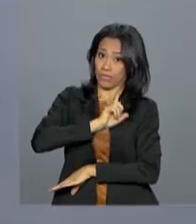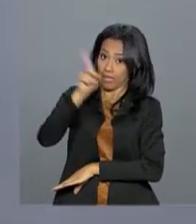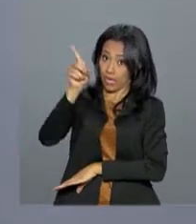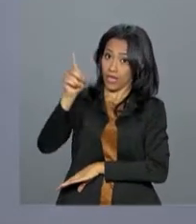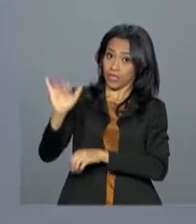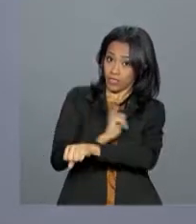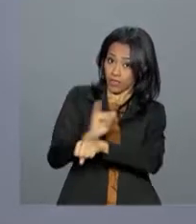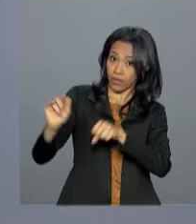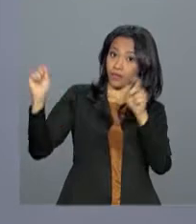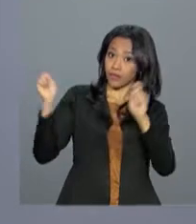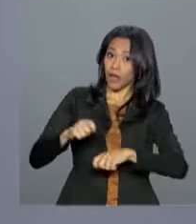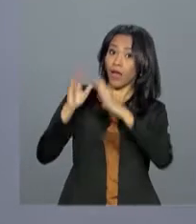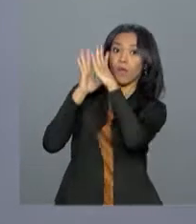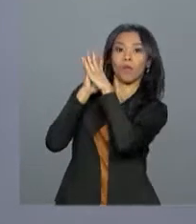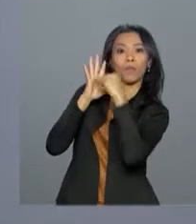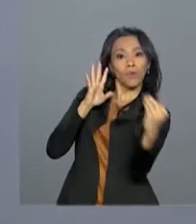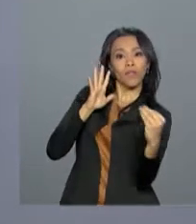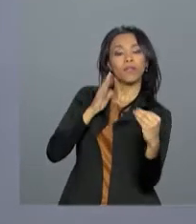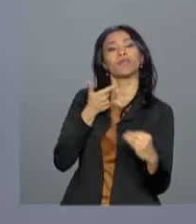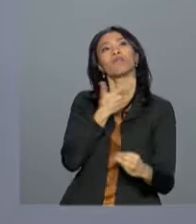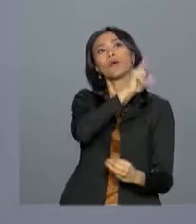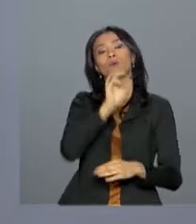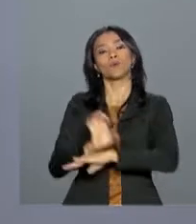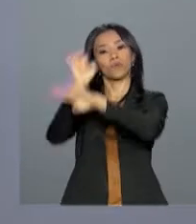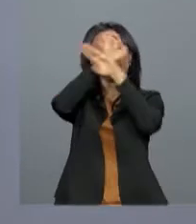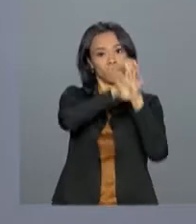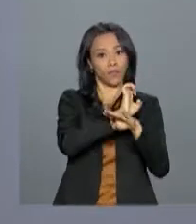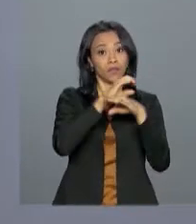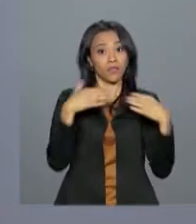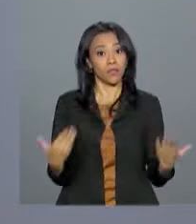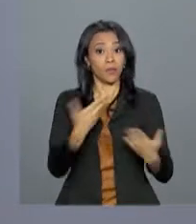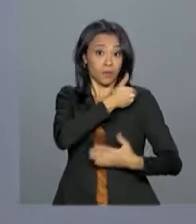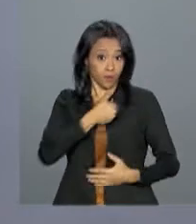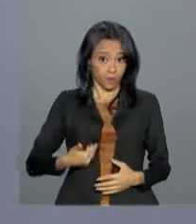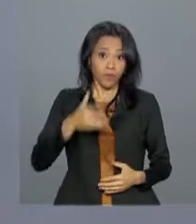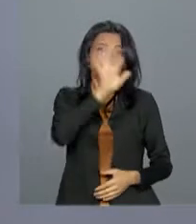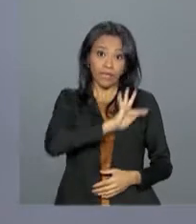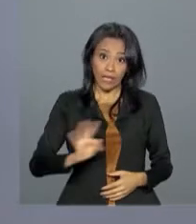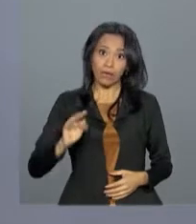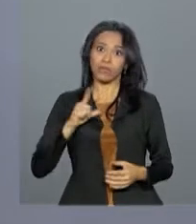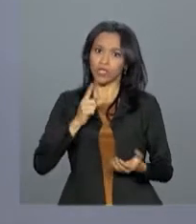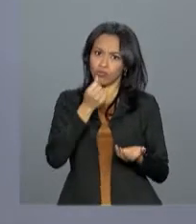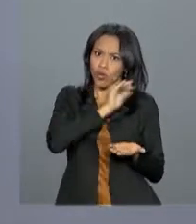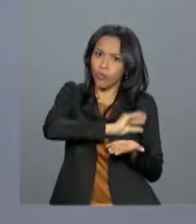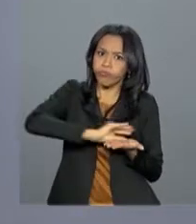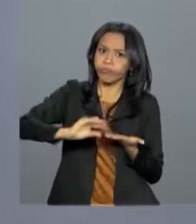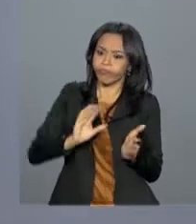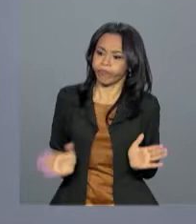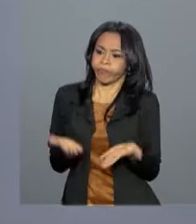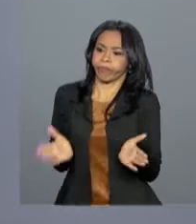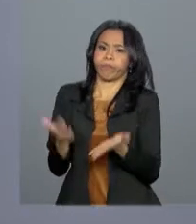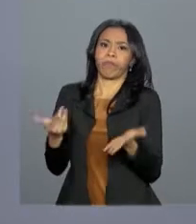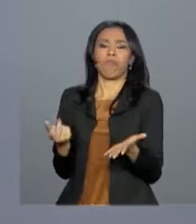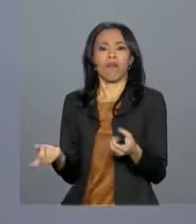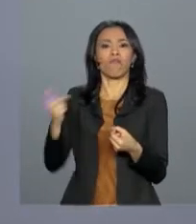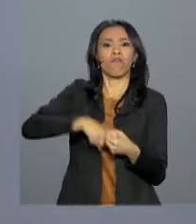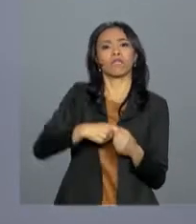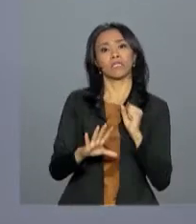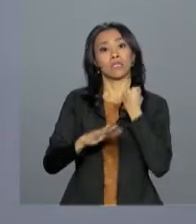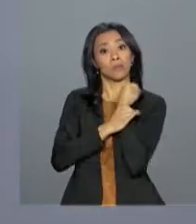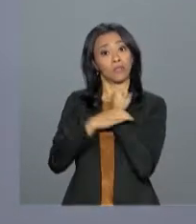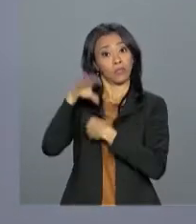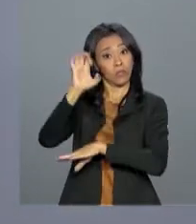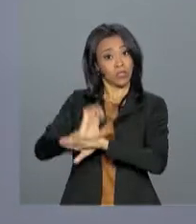servem de exemplo para outros estados. E o governo federal tem investido pesado para retomar a segurança. Além de